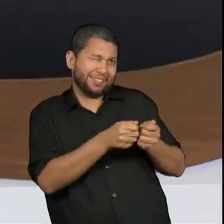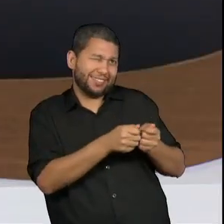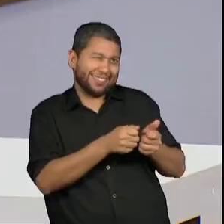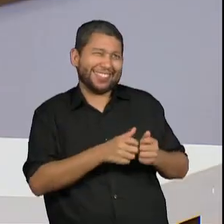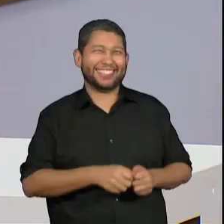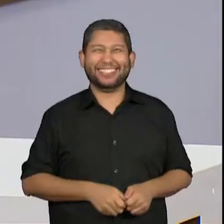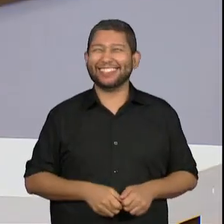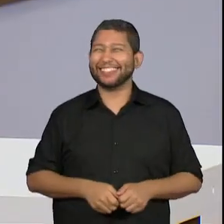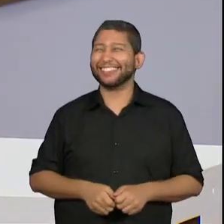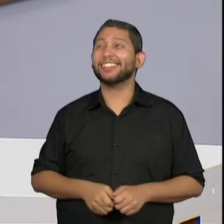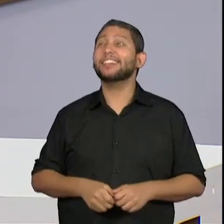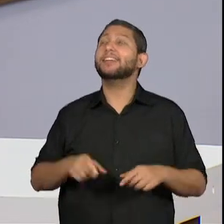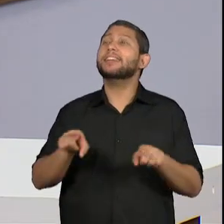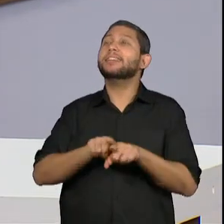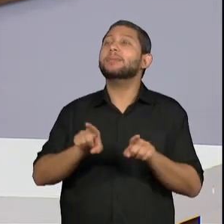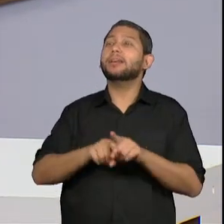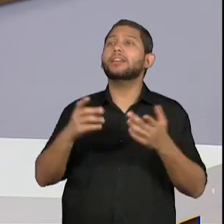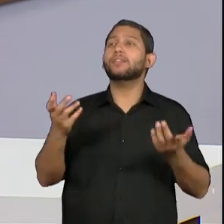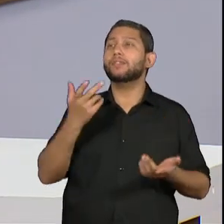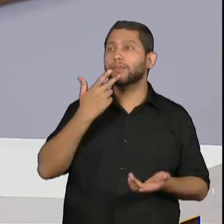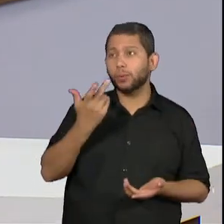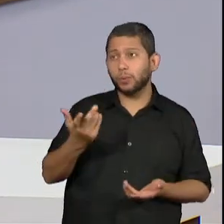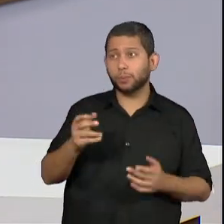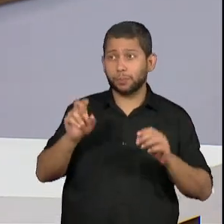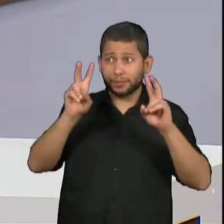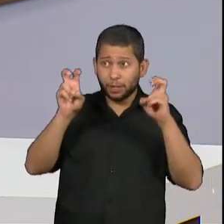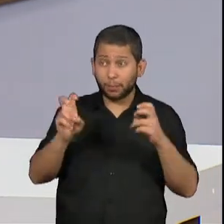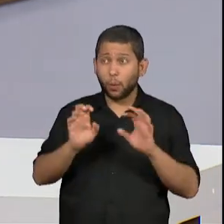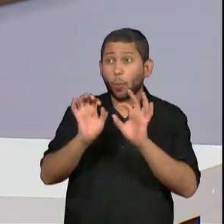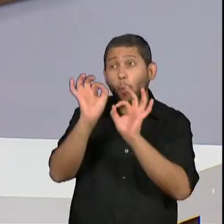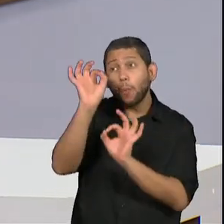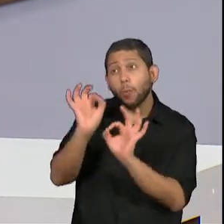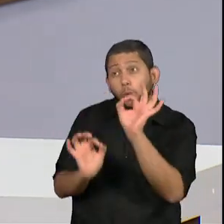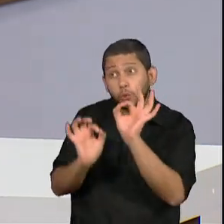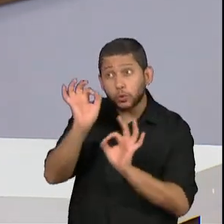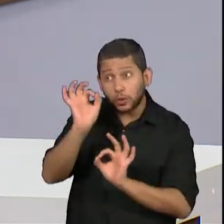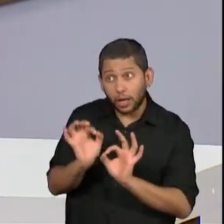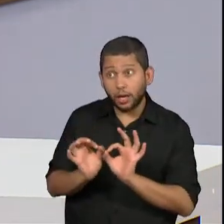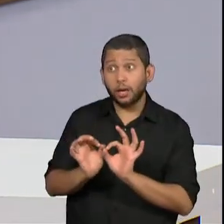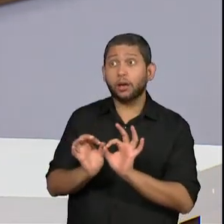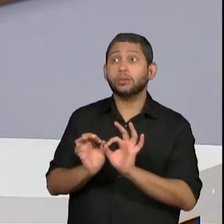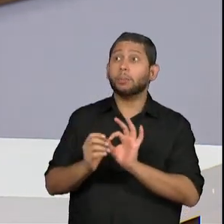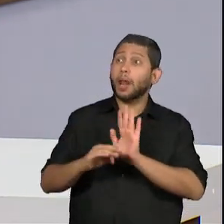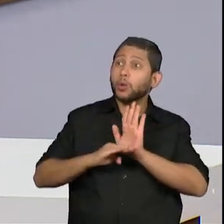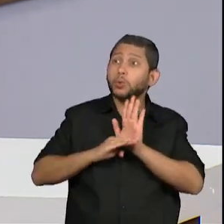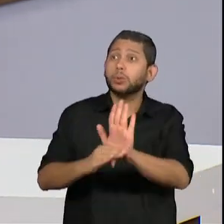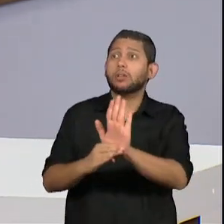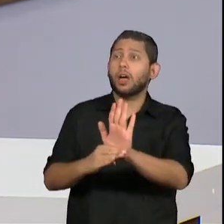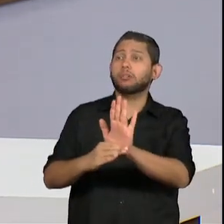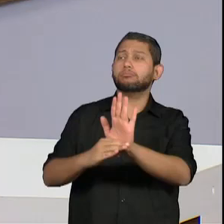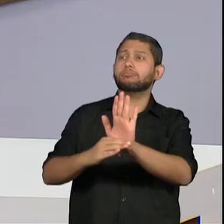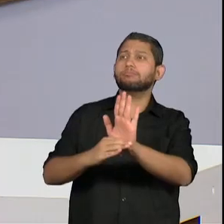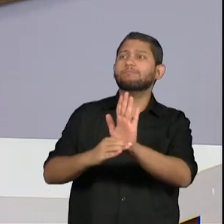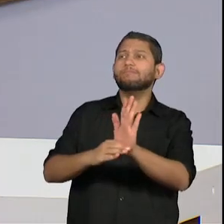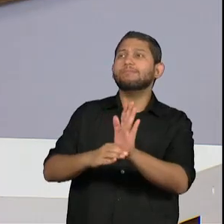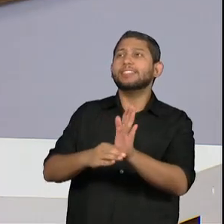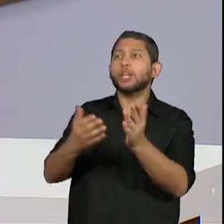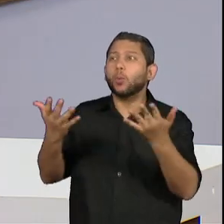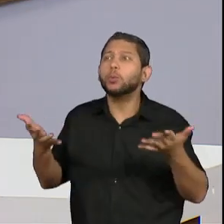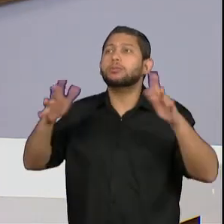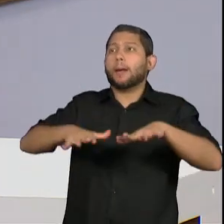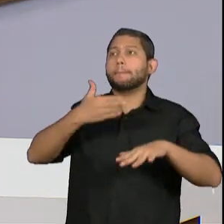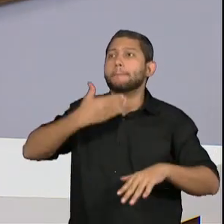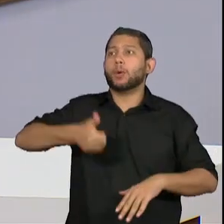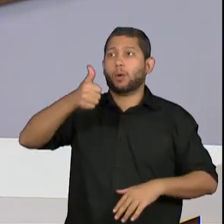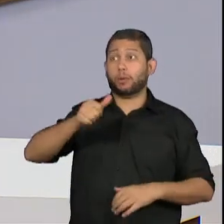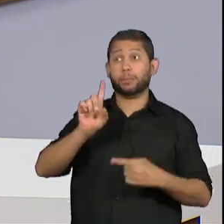Mas sobre ter um projeto em relação a esse escancarar portas, porque uma coisa é ter